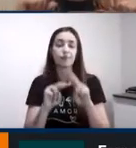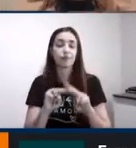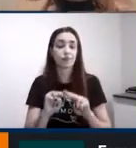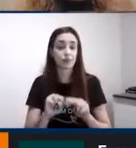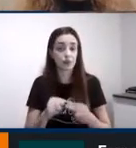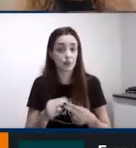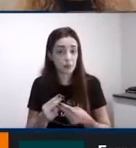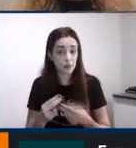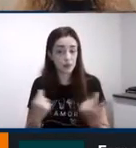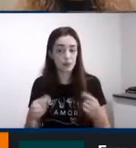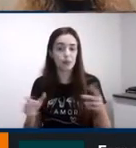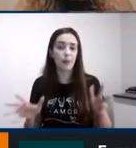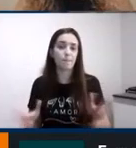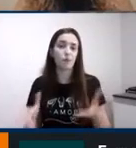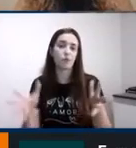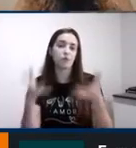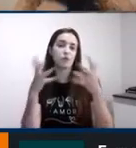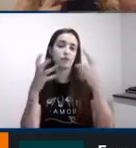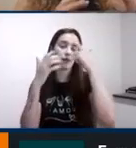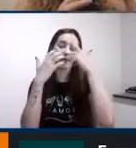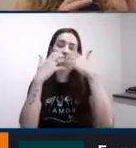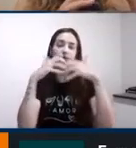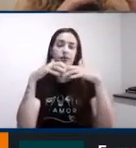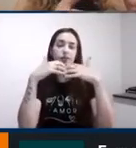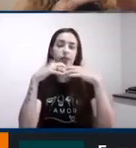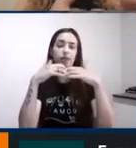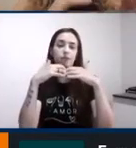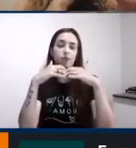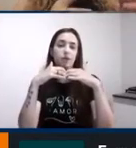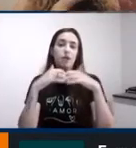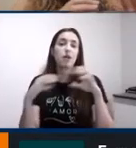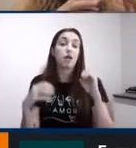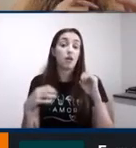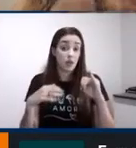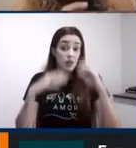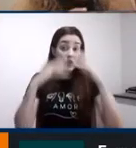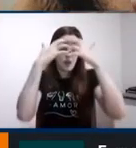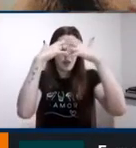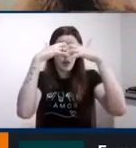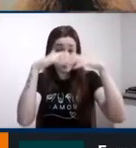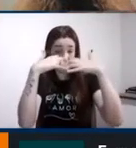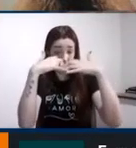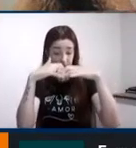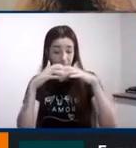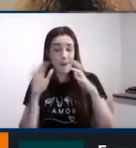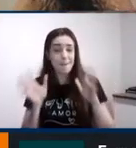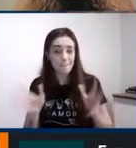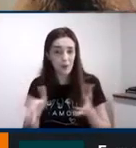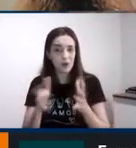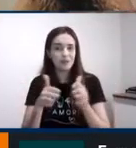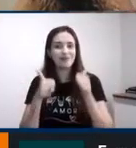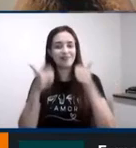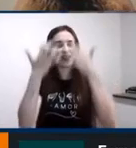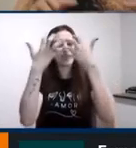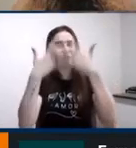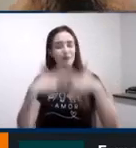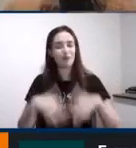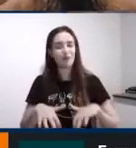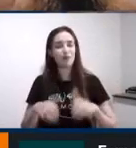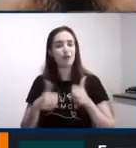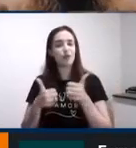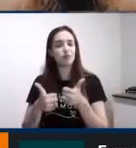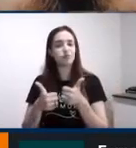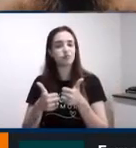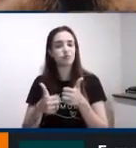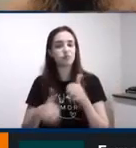motivação interna se ele achar nessa análise do cérebro que não vale a pena para ele muitas vezes